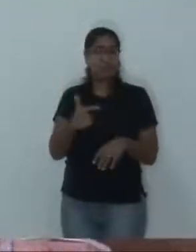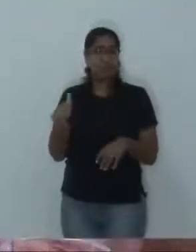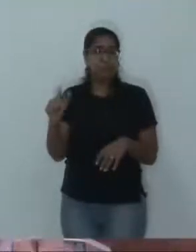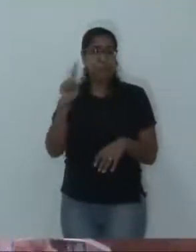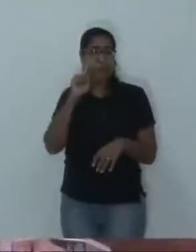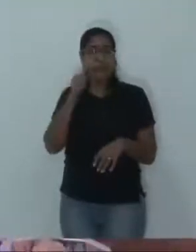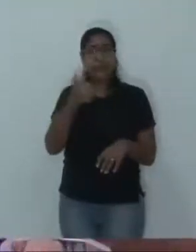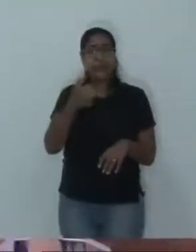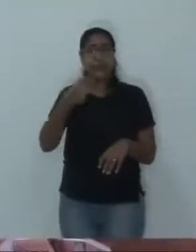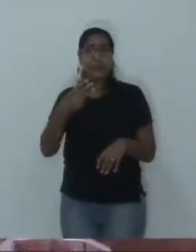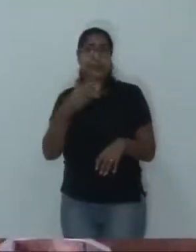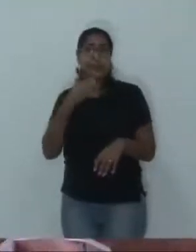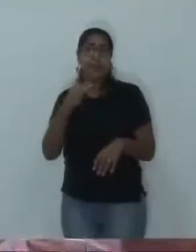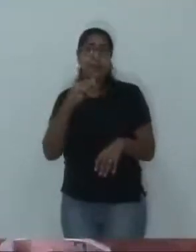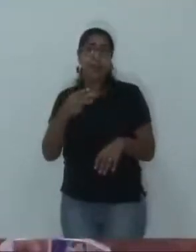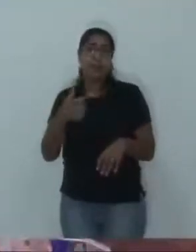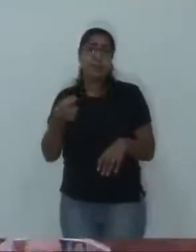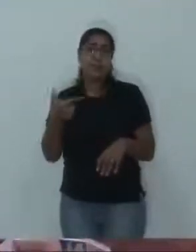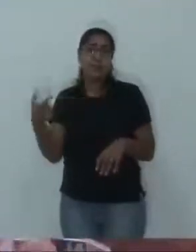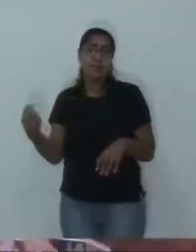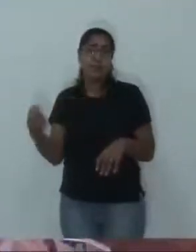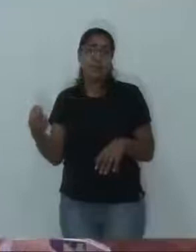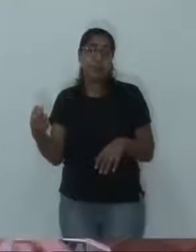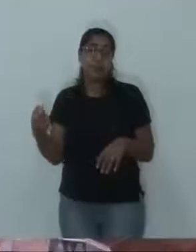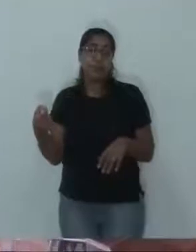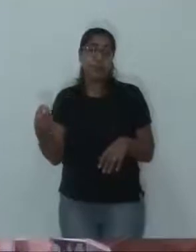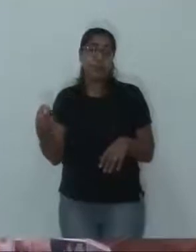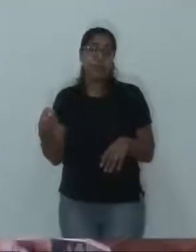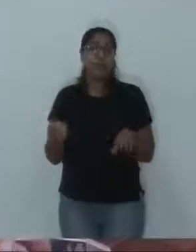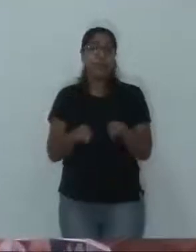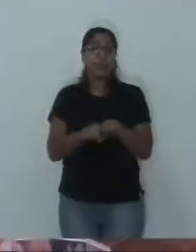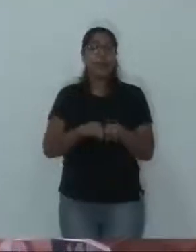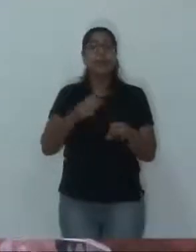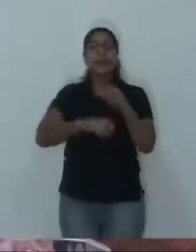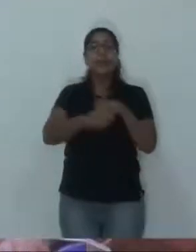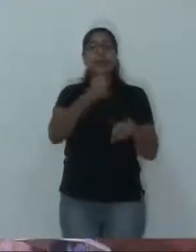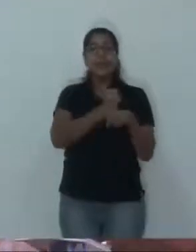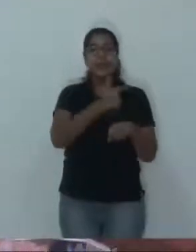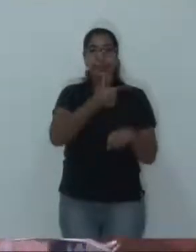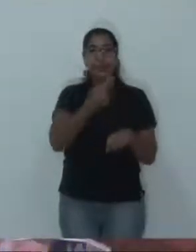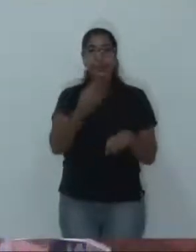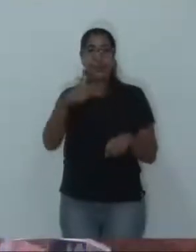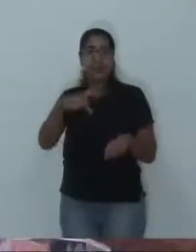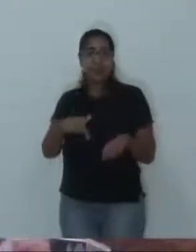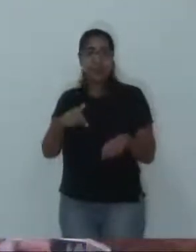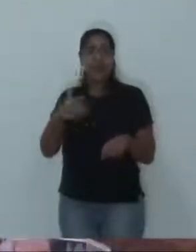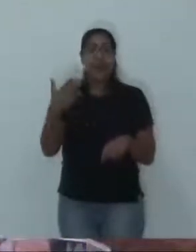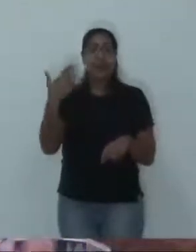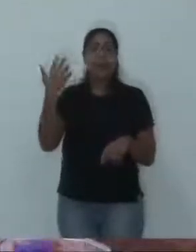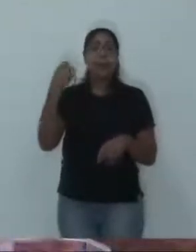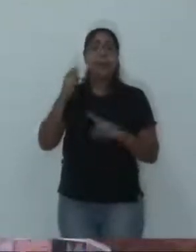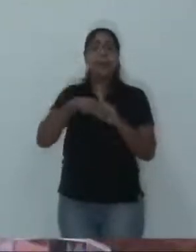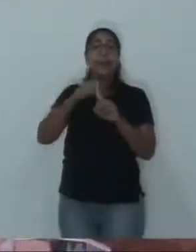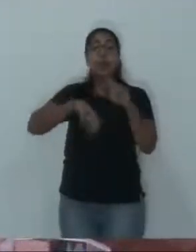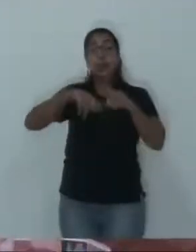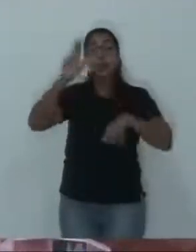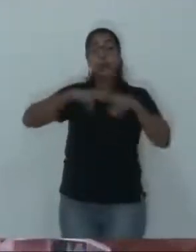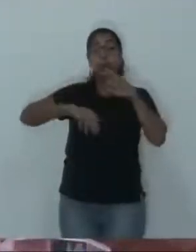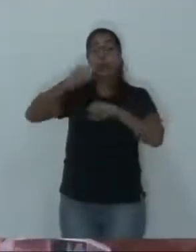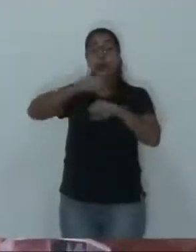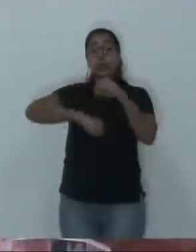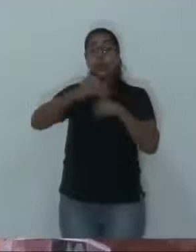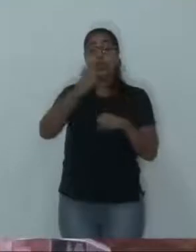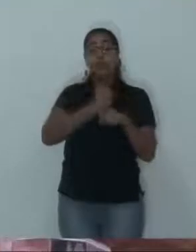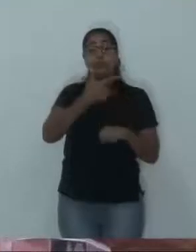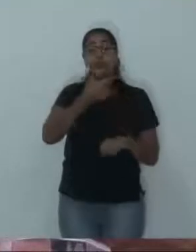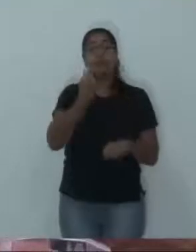13 de 3 de 2020, e o último andamento de 2017, 25 de 6 de 2019. Então, vem mais